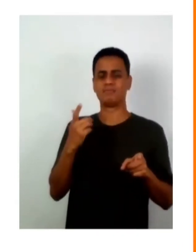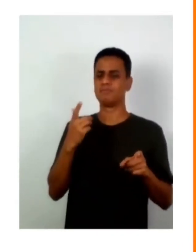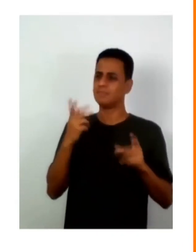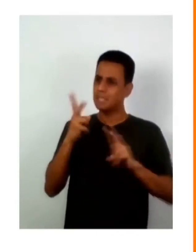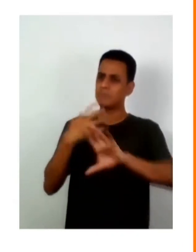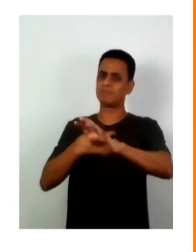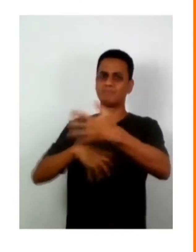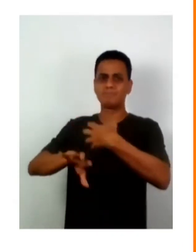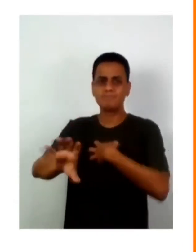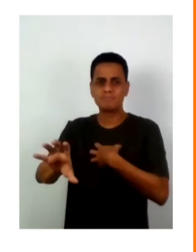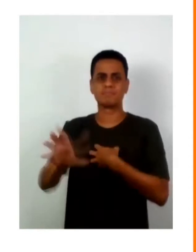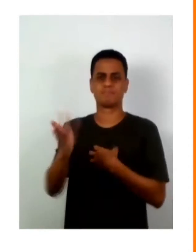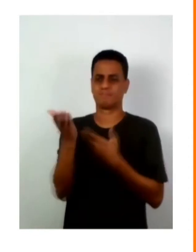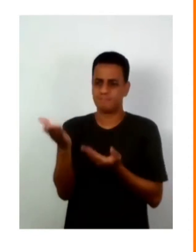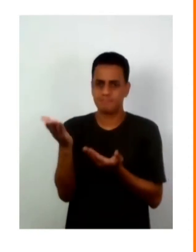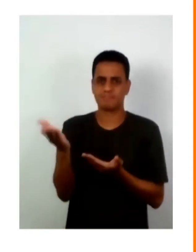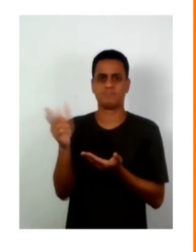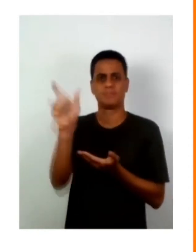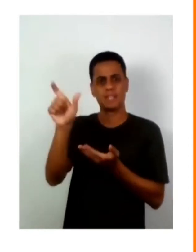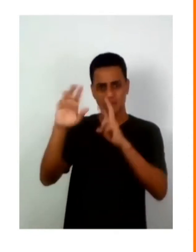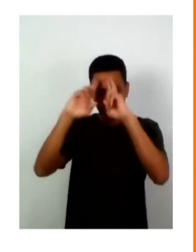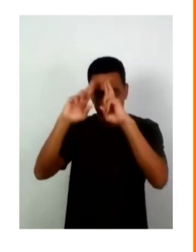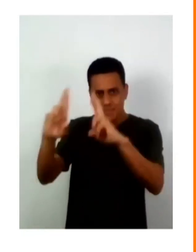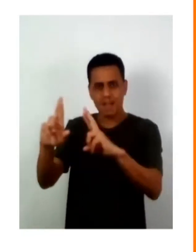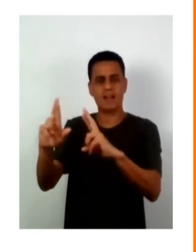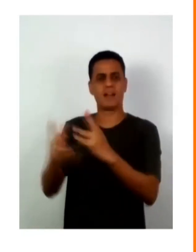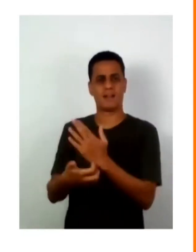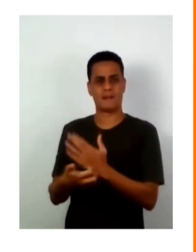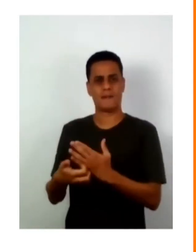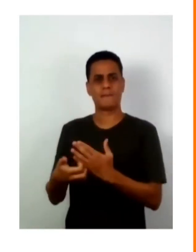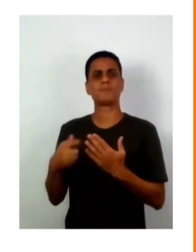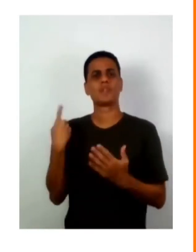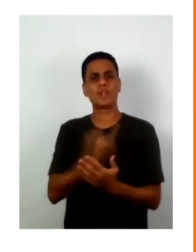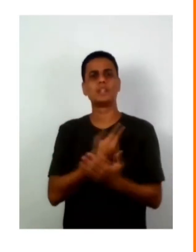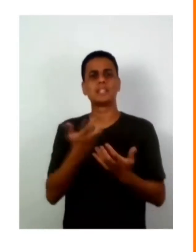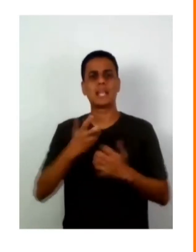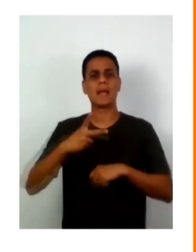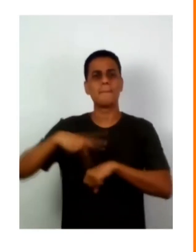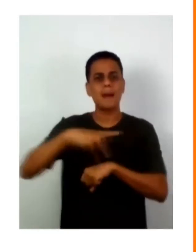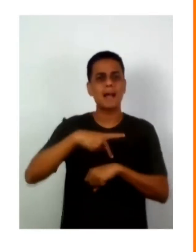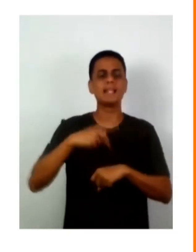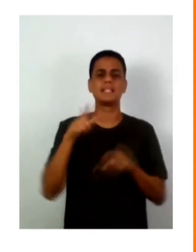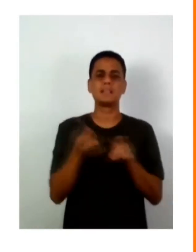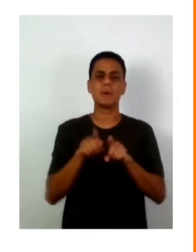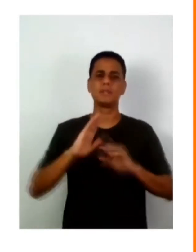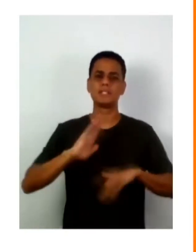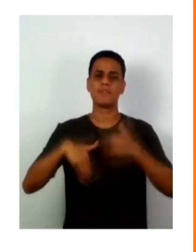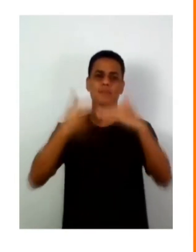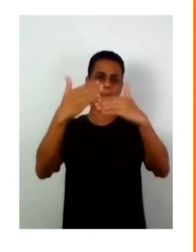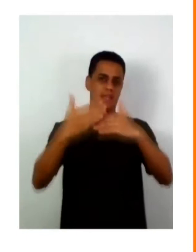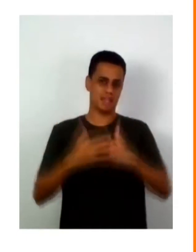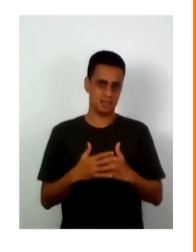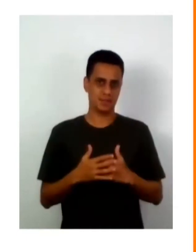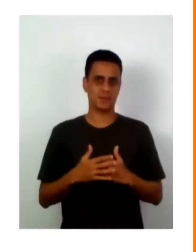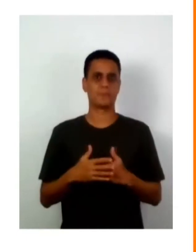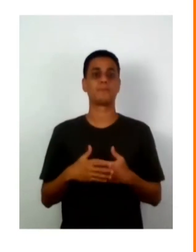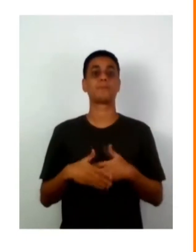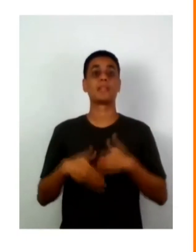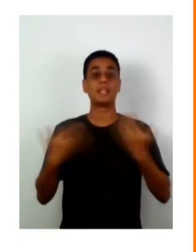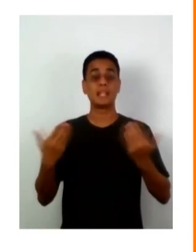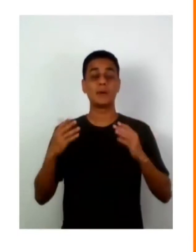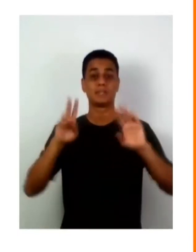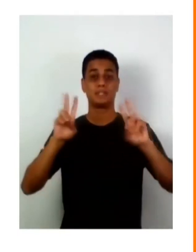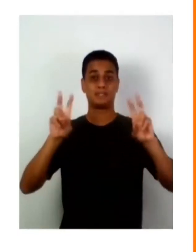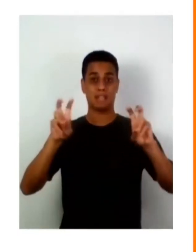temos que considerar o outro, isso é essencial para essa visão de país e desenvolvimento social, então vem toda uma questão